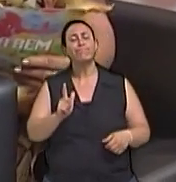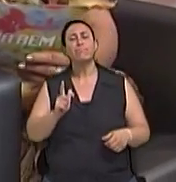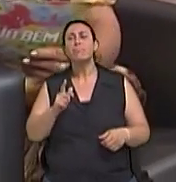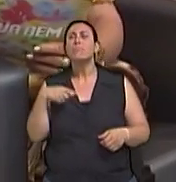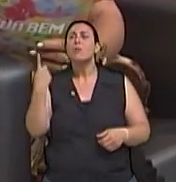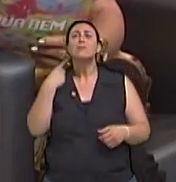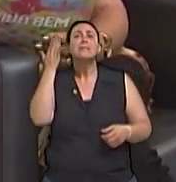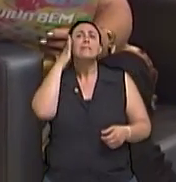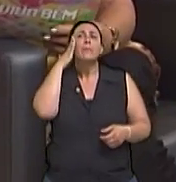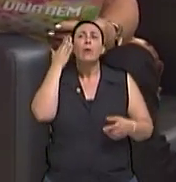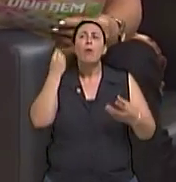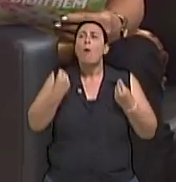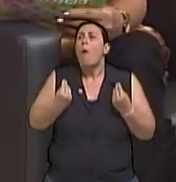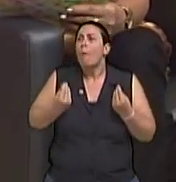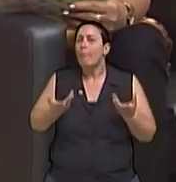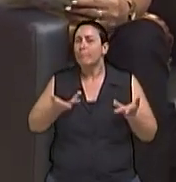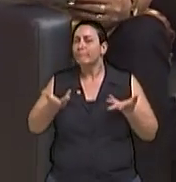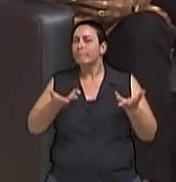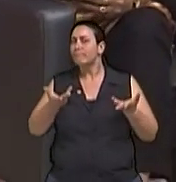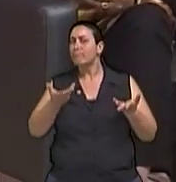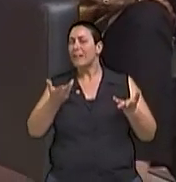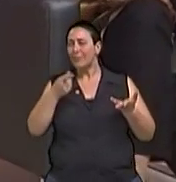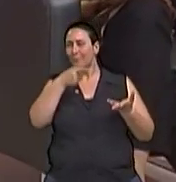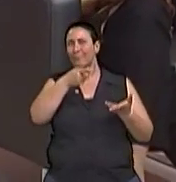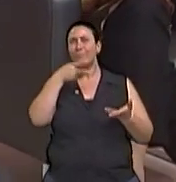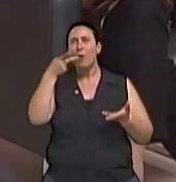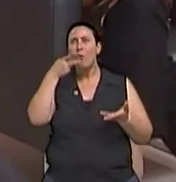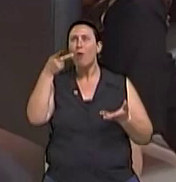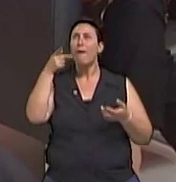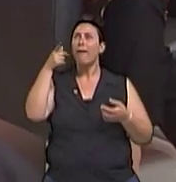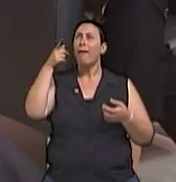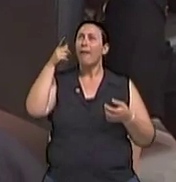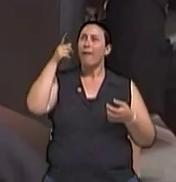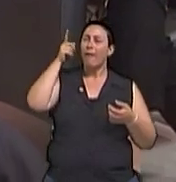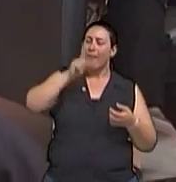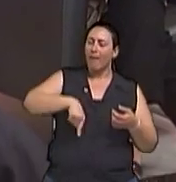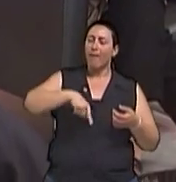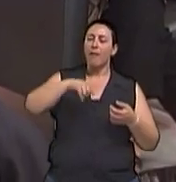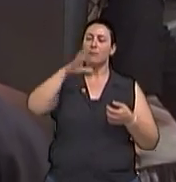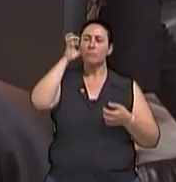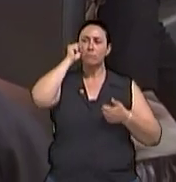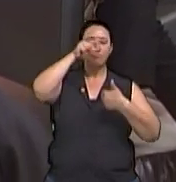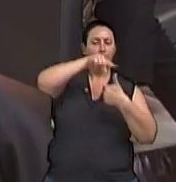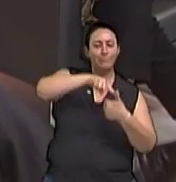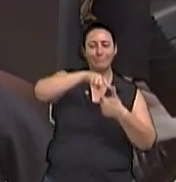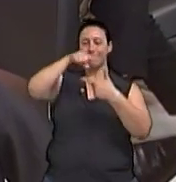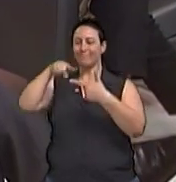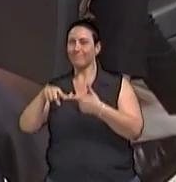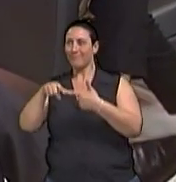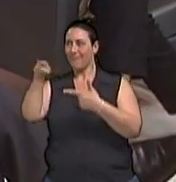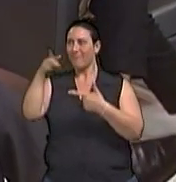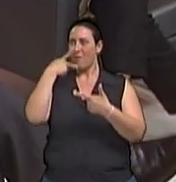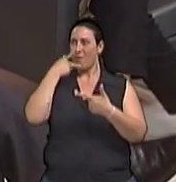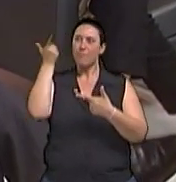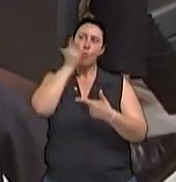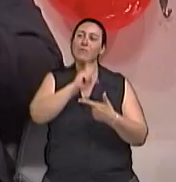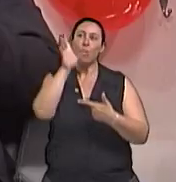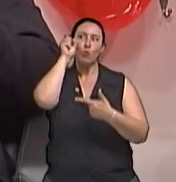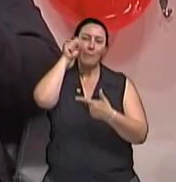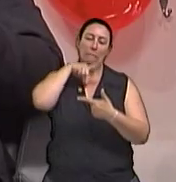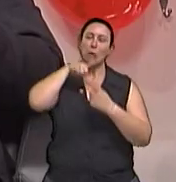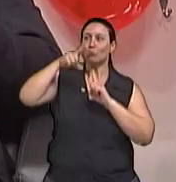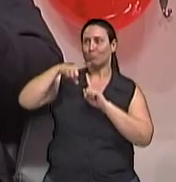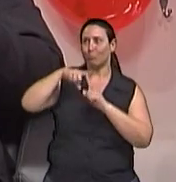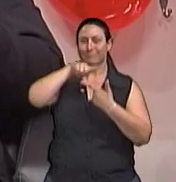gente não saber em que nível é essa insônia. Porque o senhor falou em insônia primária e secundária e me chamou a atenção isso. Isso. O que é que acontece,